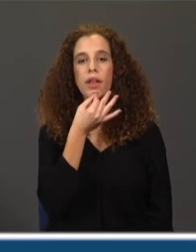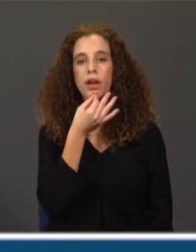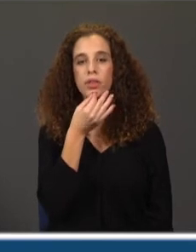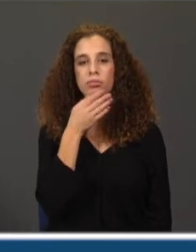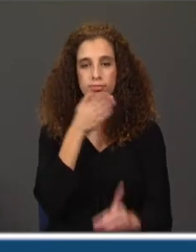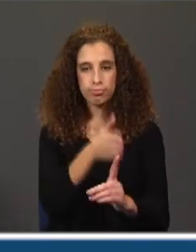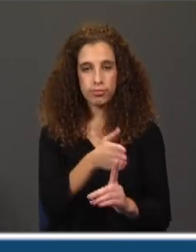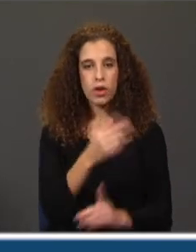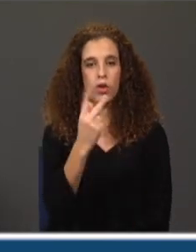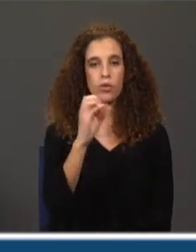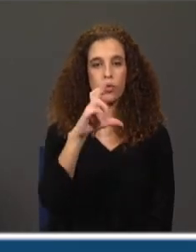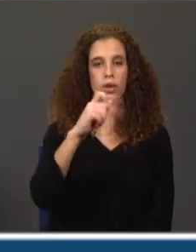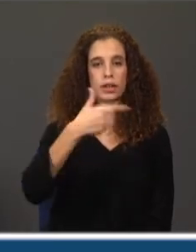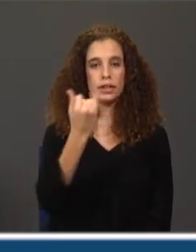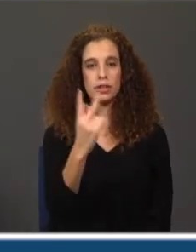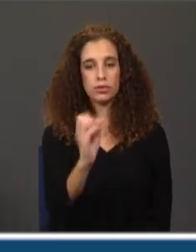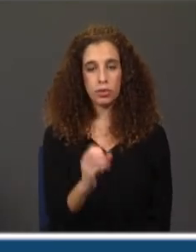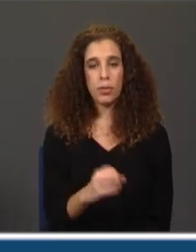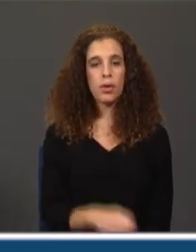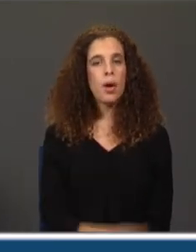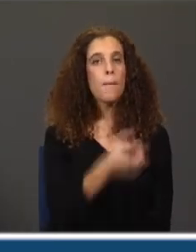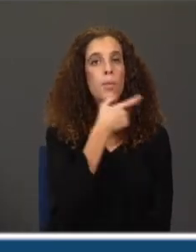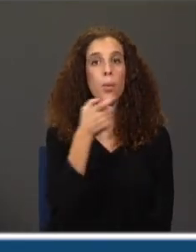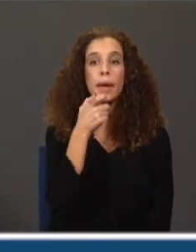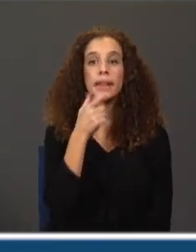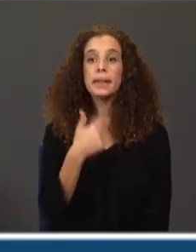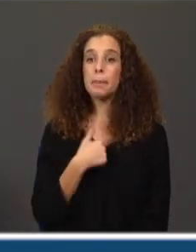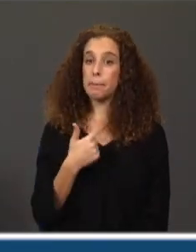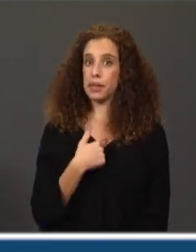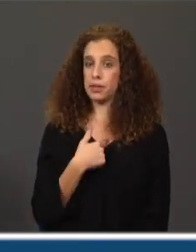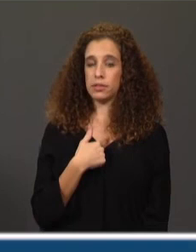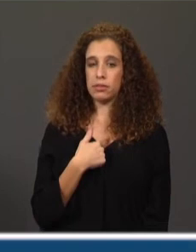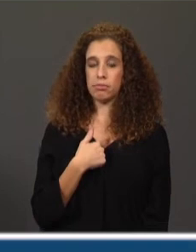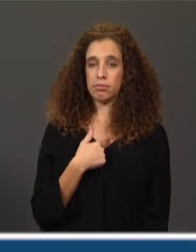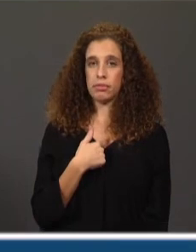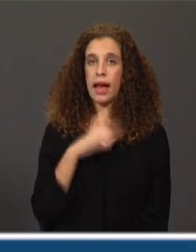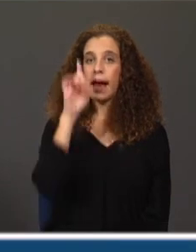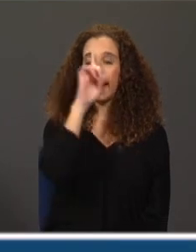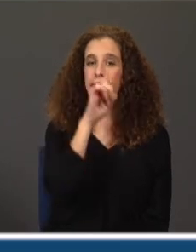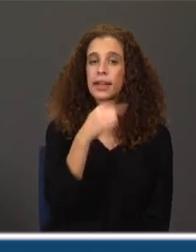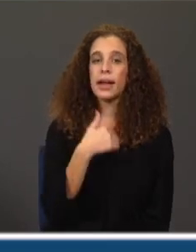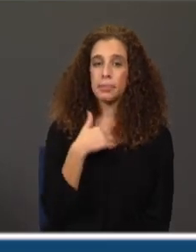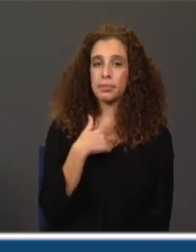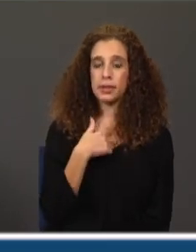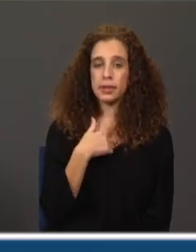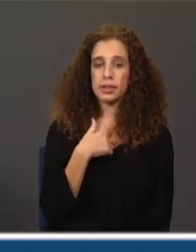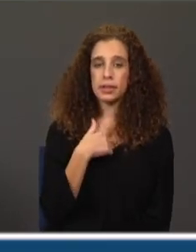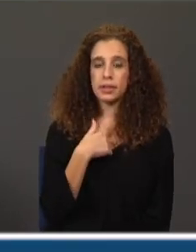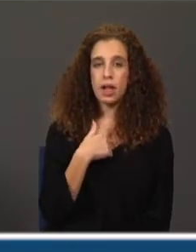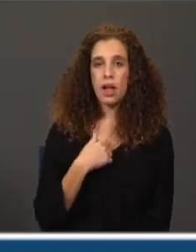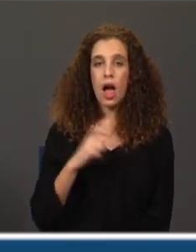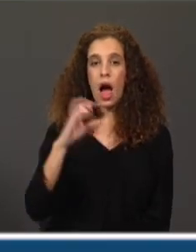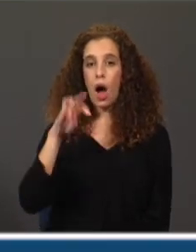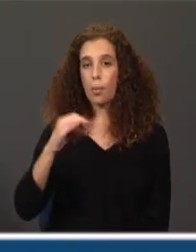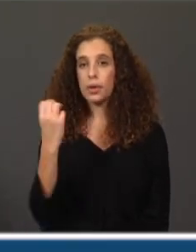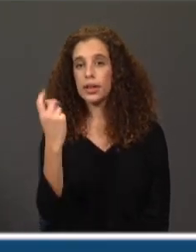Vocativo. Promete-me. Promete a quem? A mim. Não é? A quem? Promete ao Miguel.